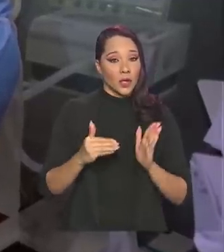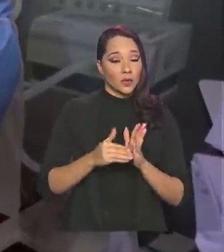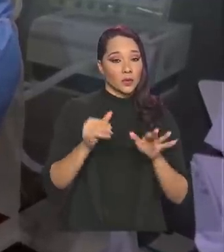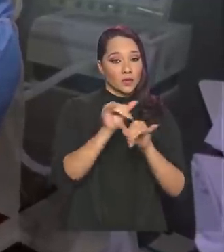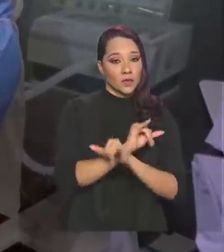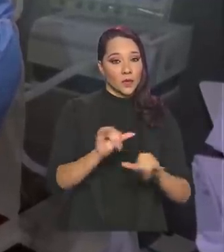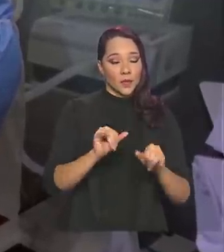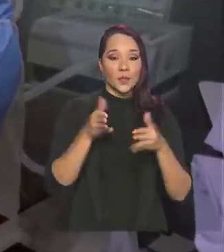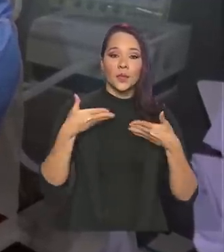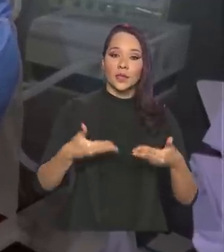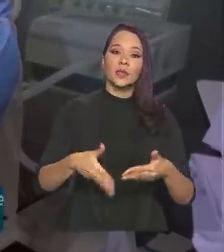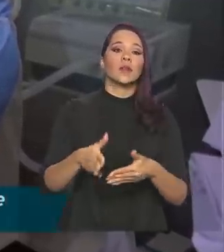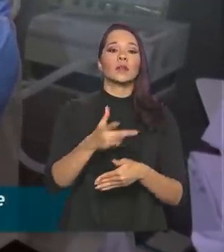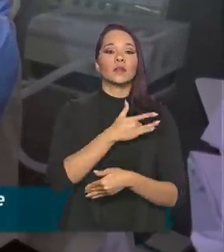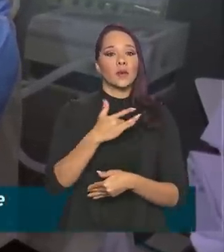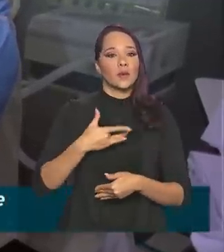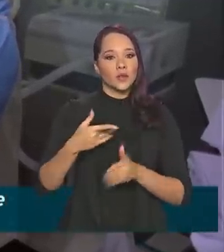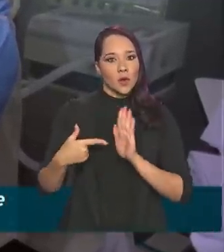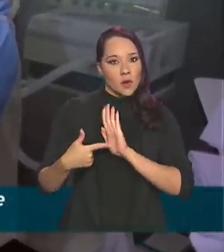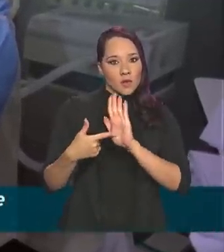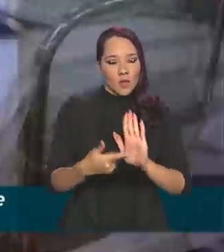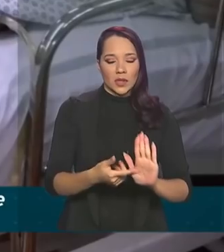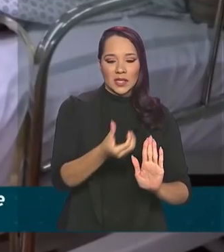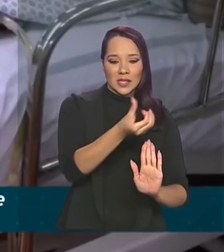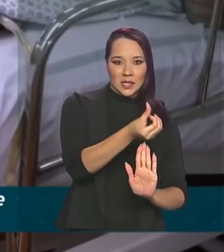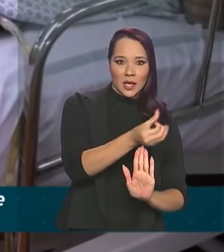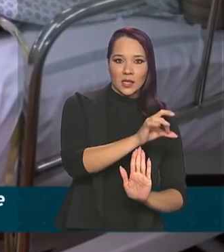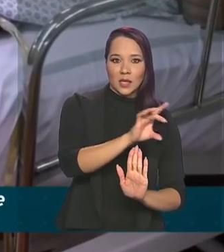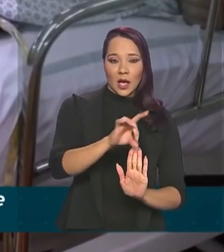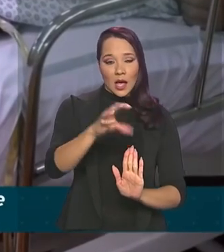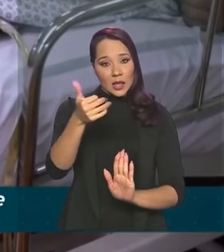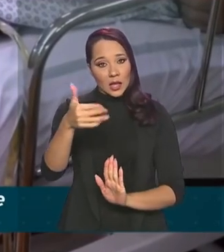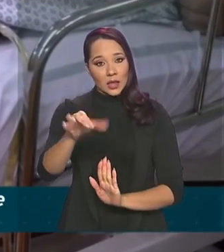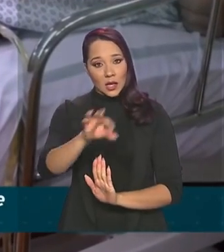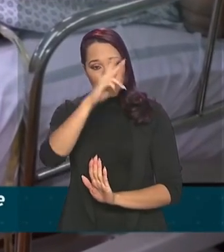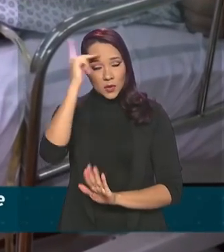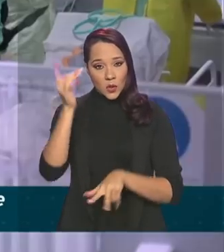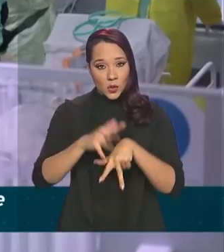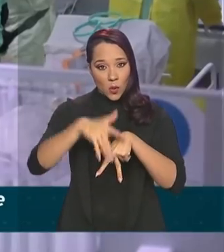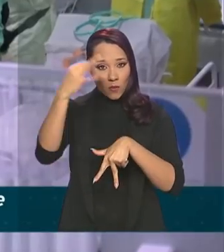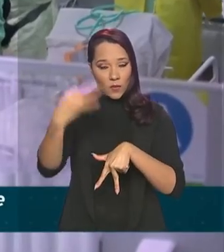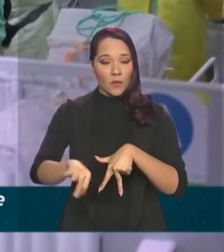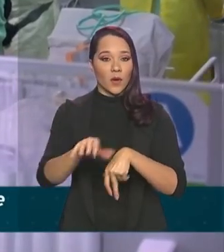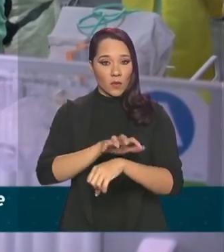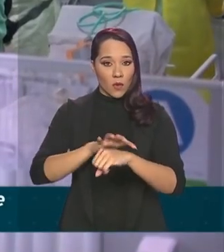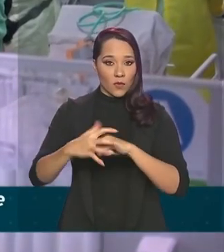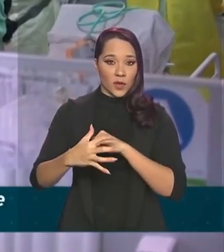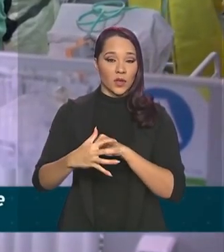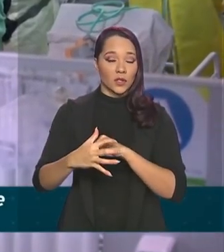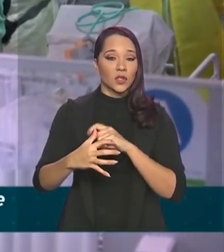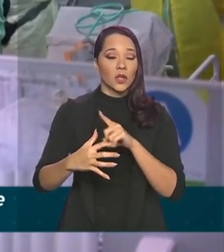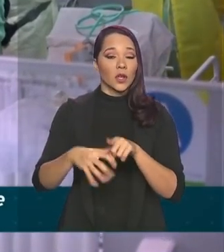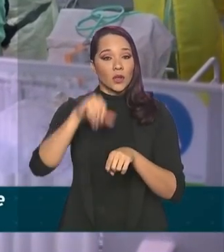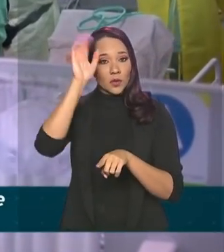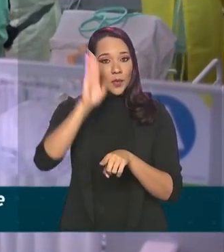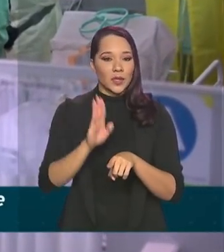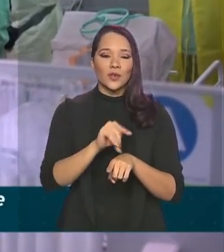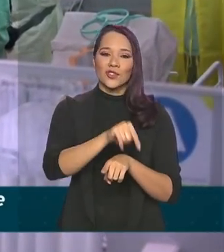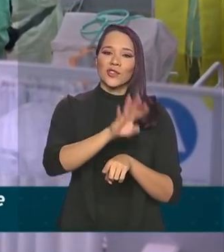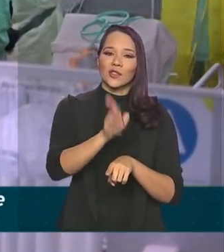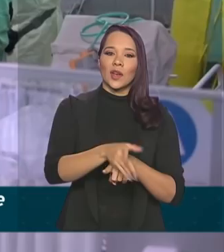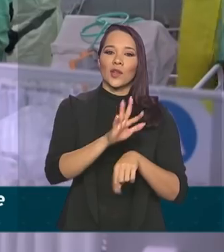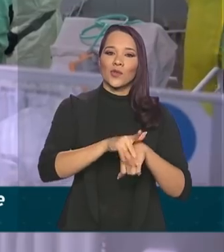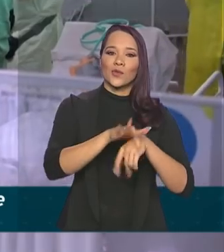Ministério da Saúde revelam que seis em cada dez casos confirmados de Covid-19 no Brasil já